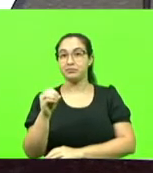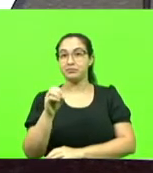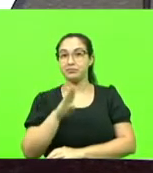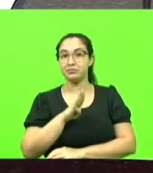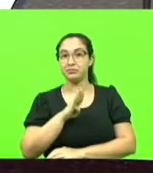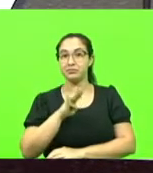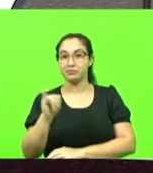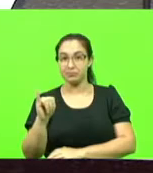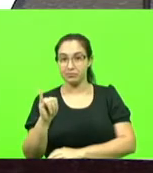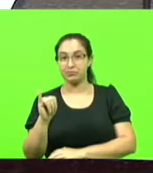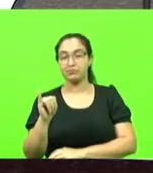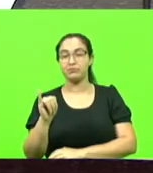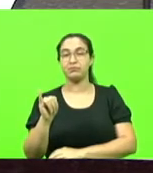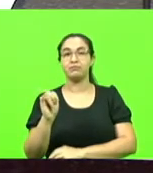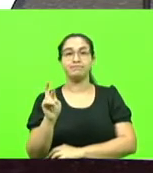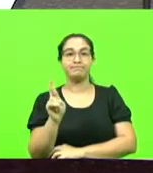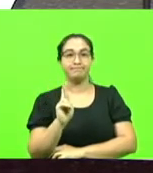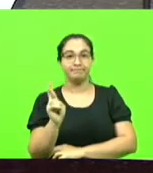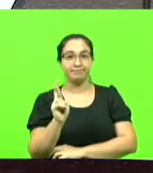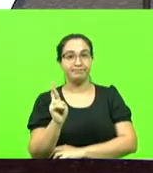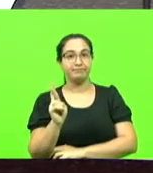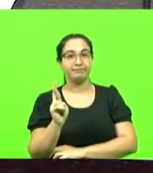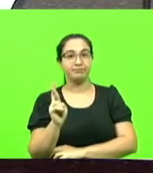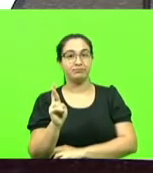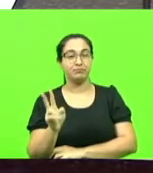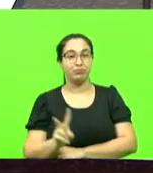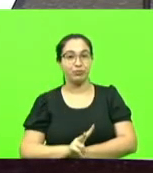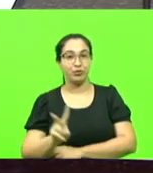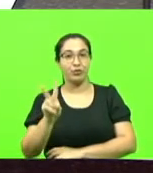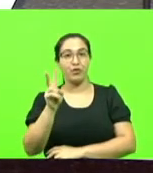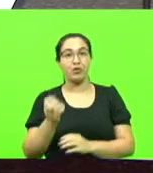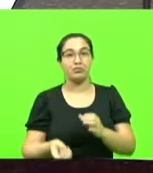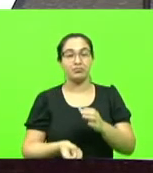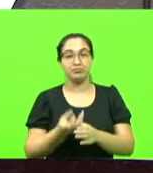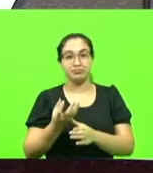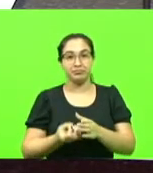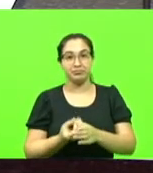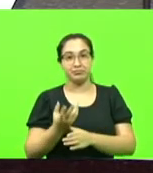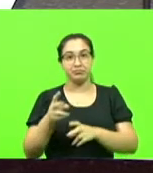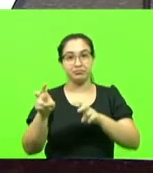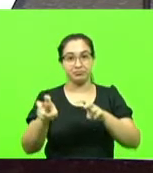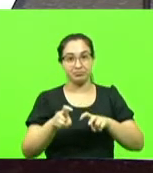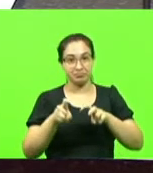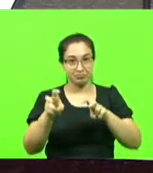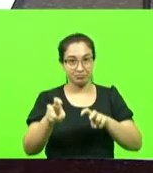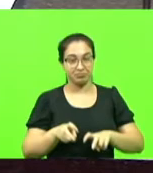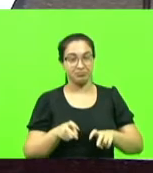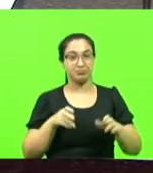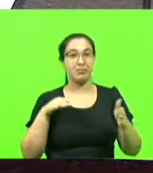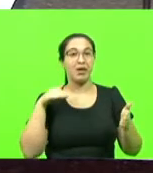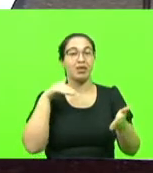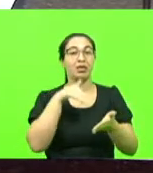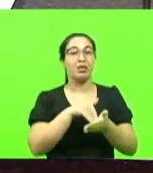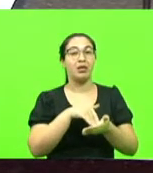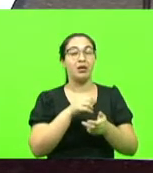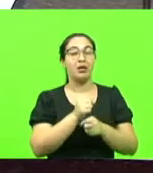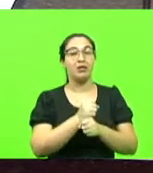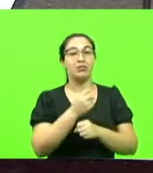para o valor de produção agrícola no Brasil até 2026.